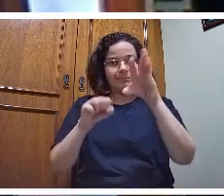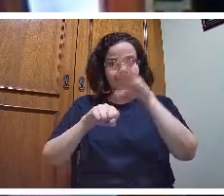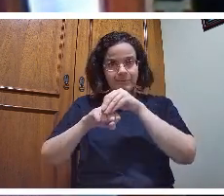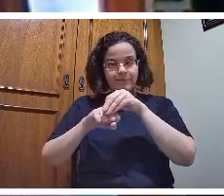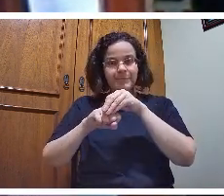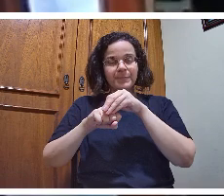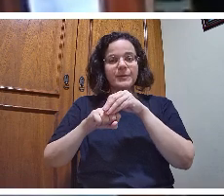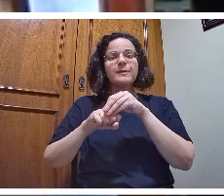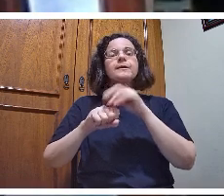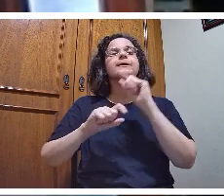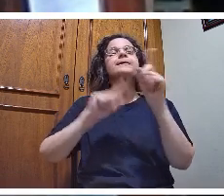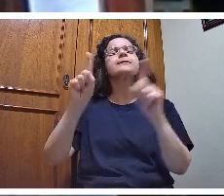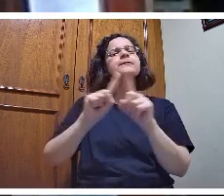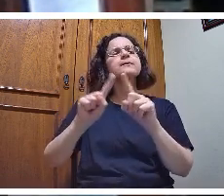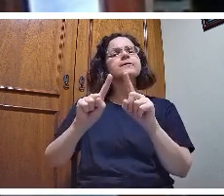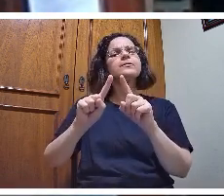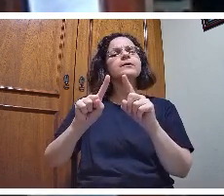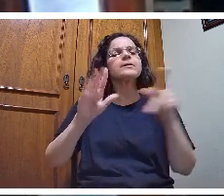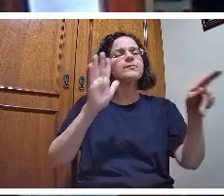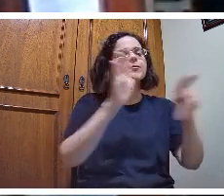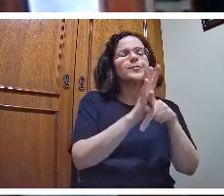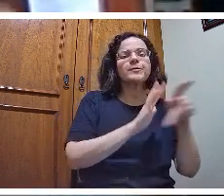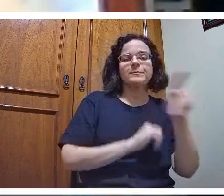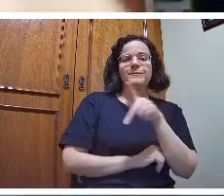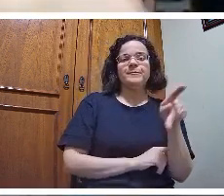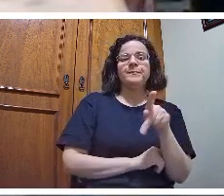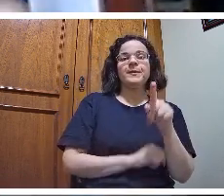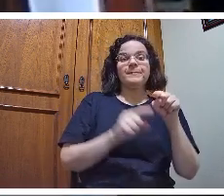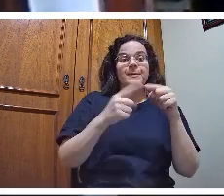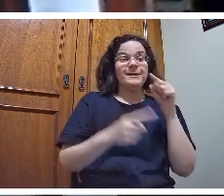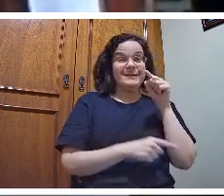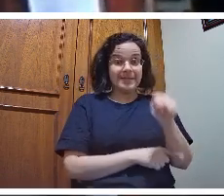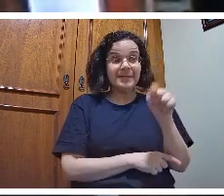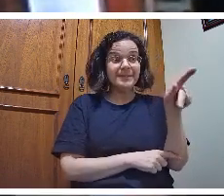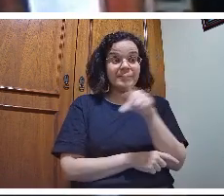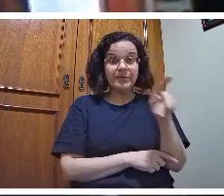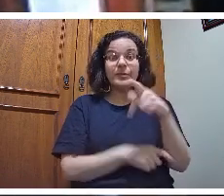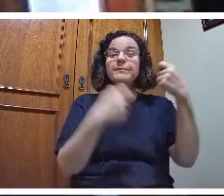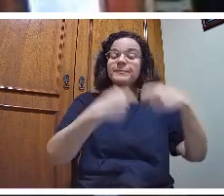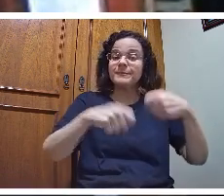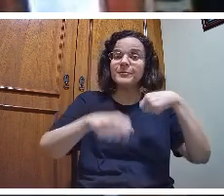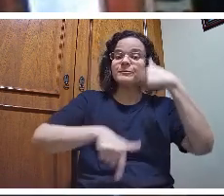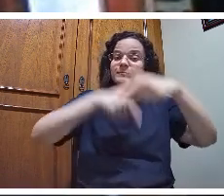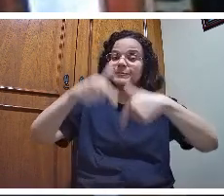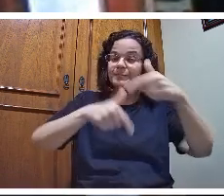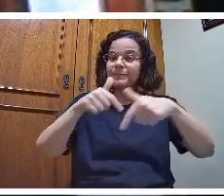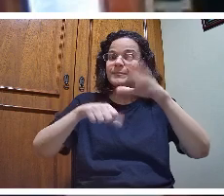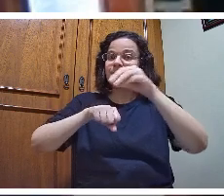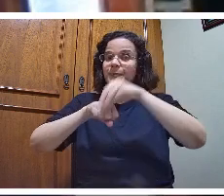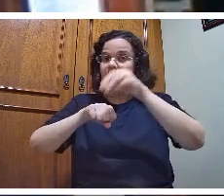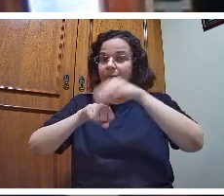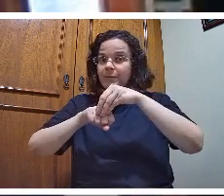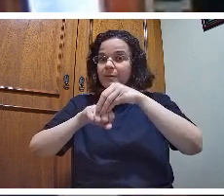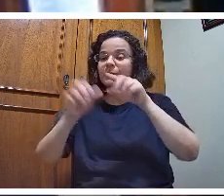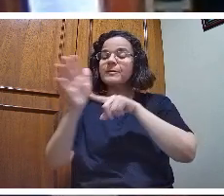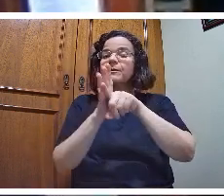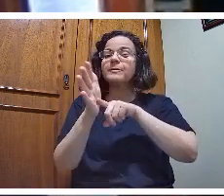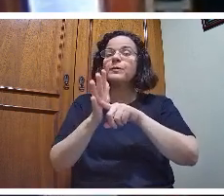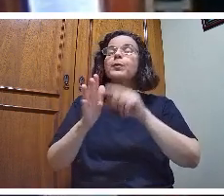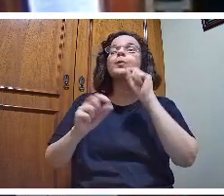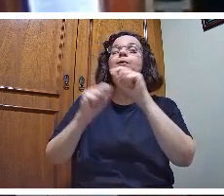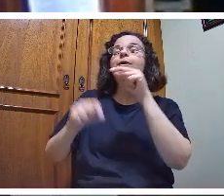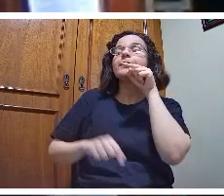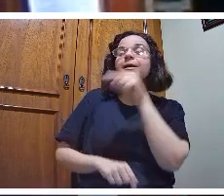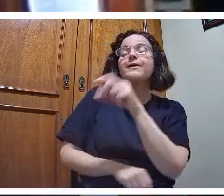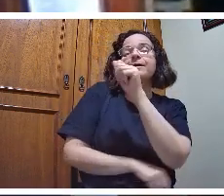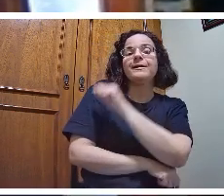função do professor é trabalhar o conhecimento científico a partir daquilo que o aluno tem como conhecimento do senso comum ou também do